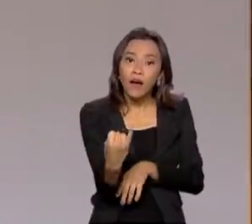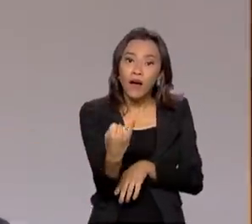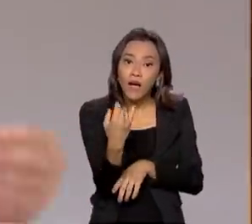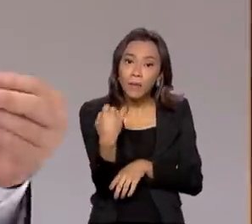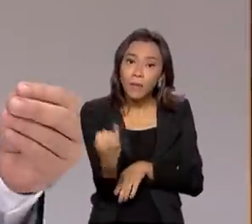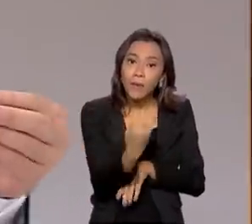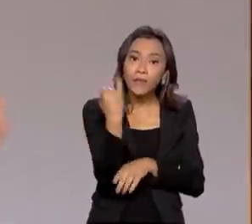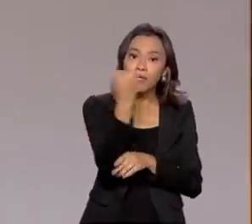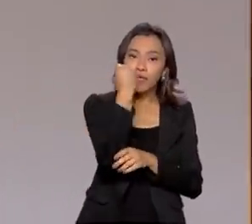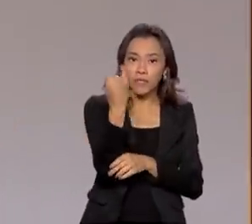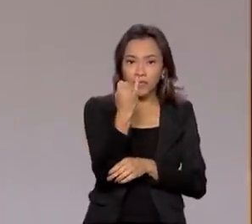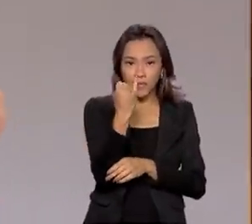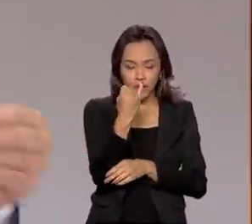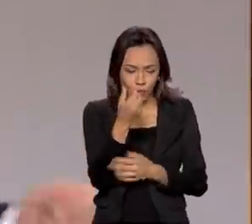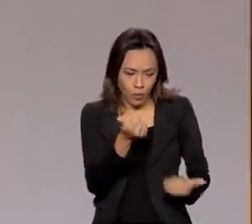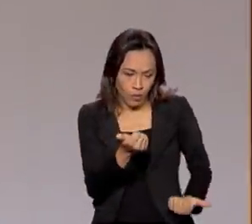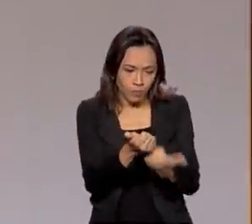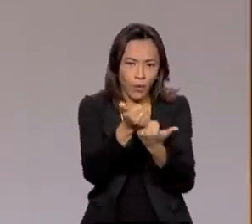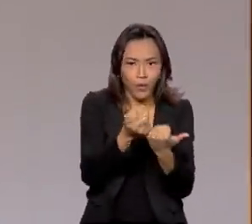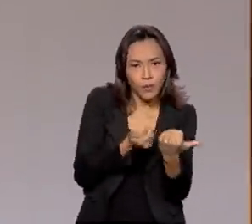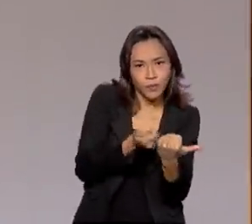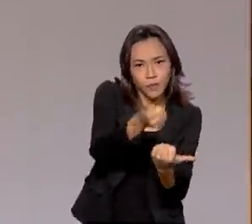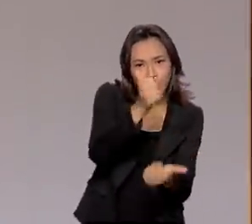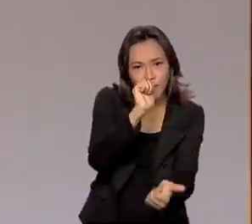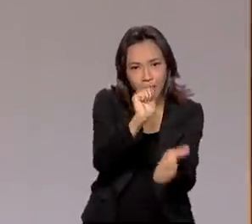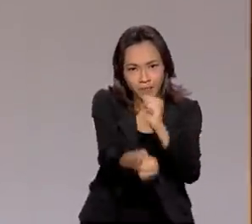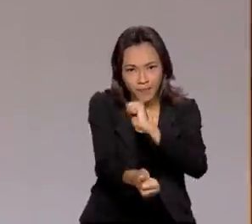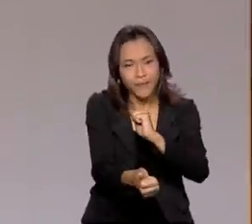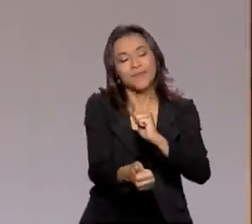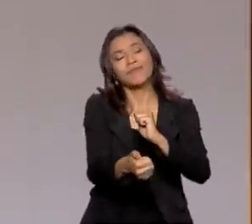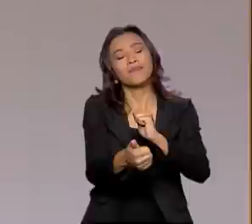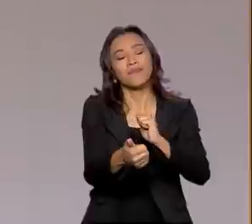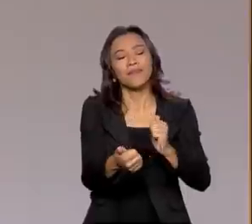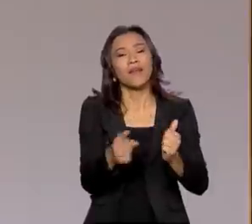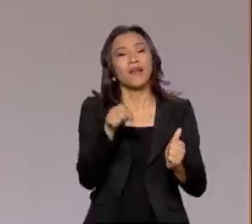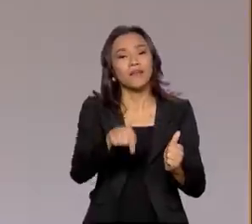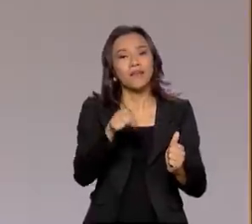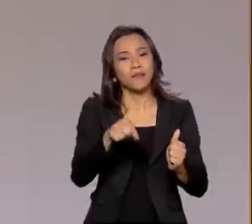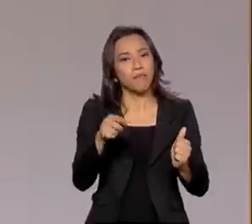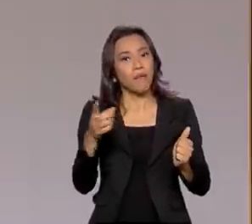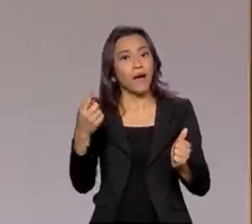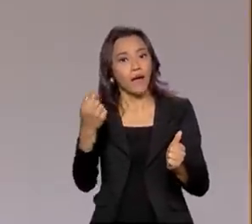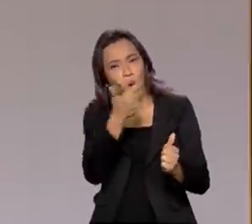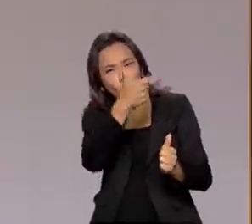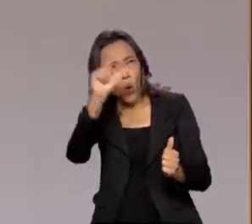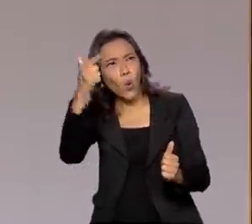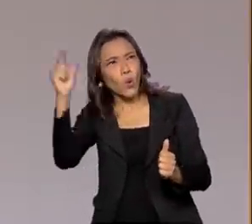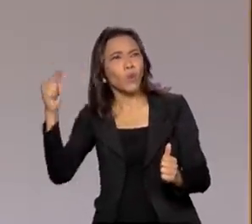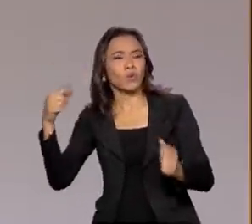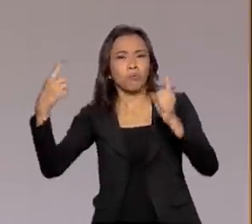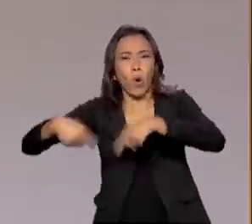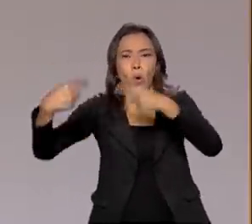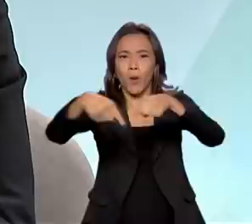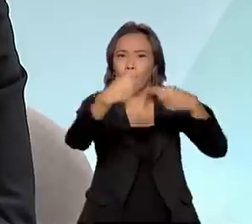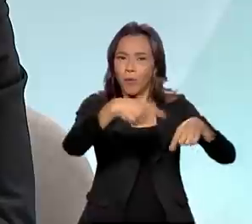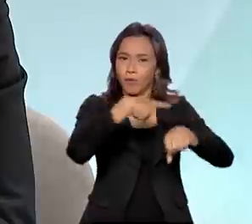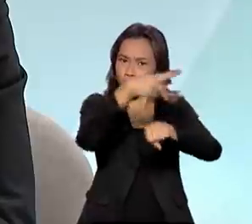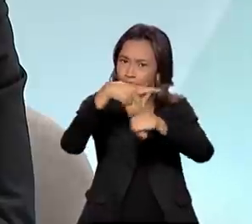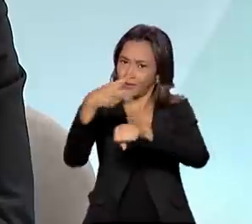Atleta para viabilizar essa competitividade do Brasil ali junto a outros grandes países.